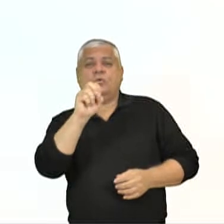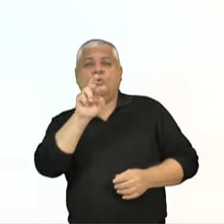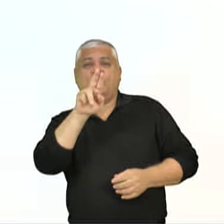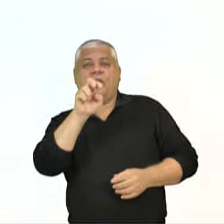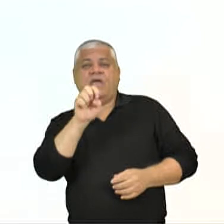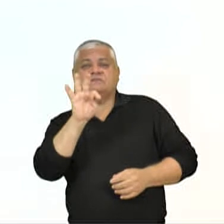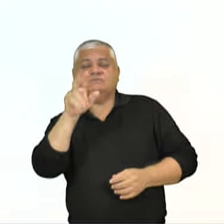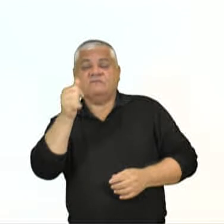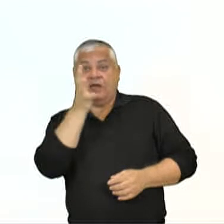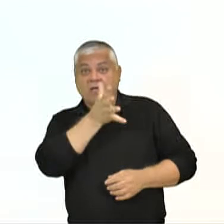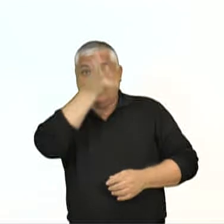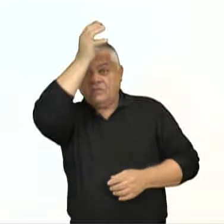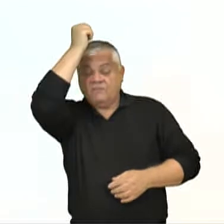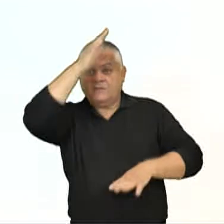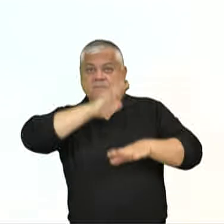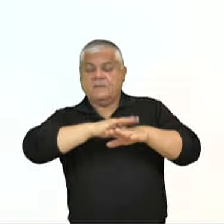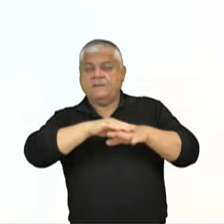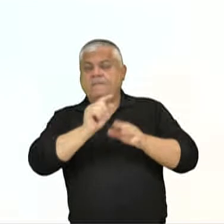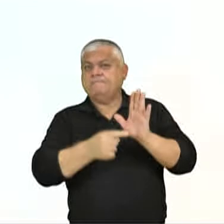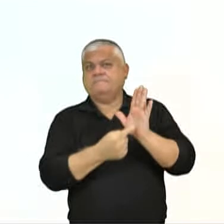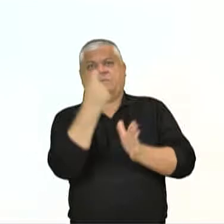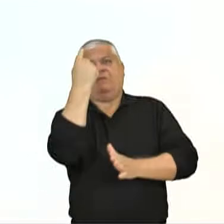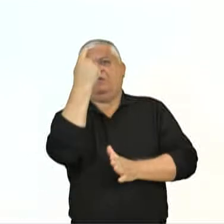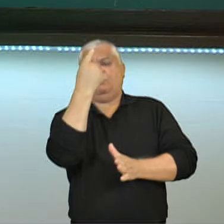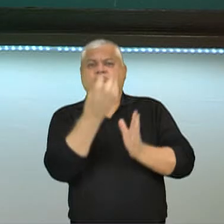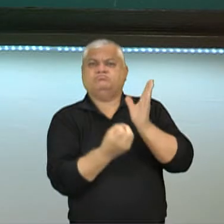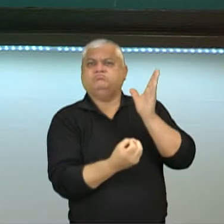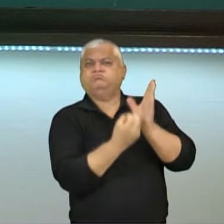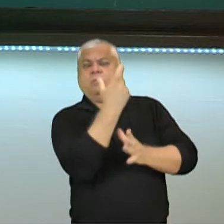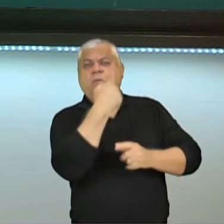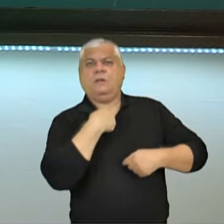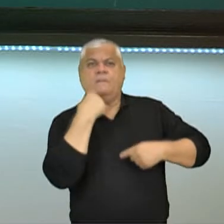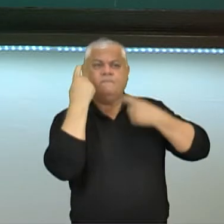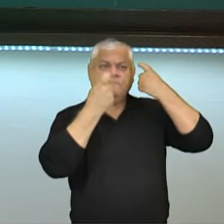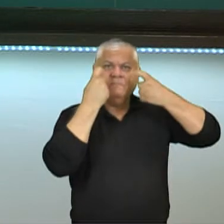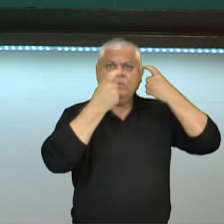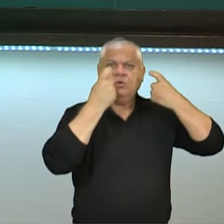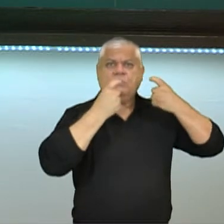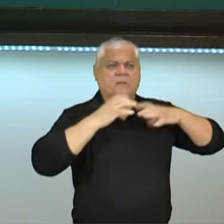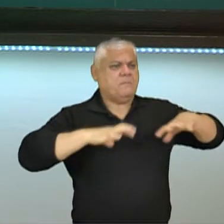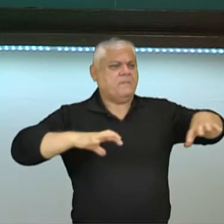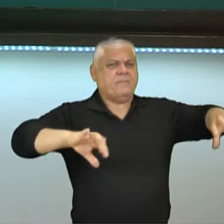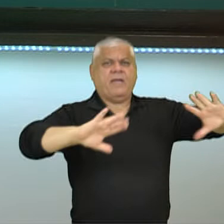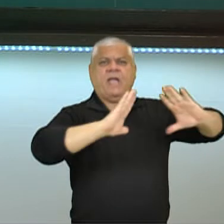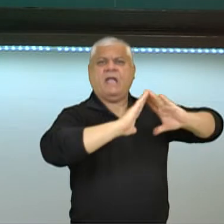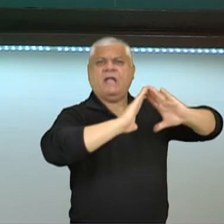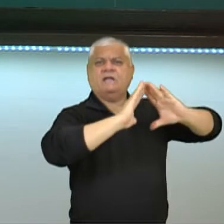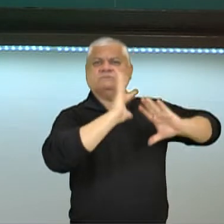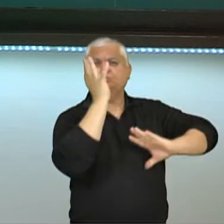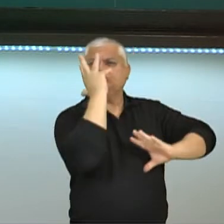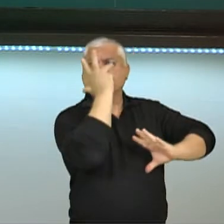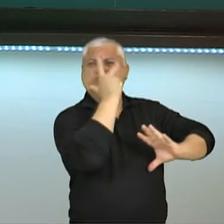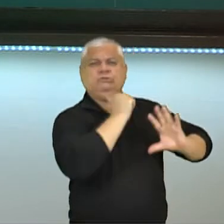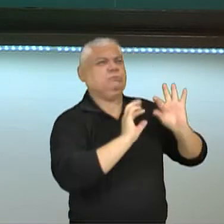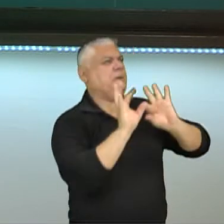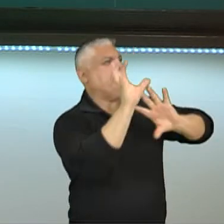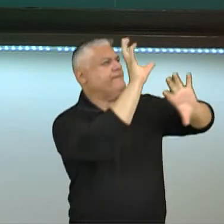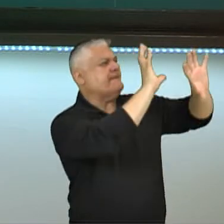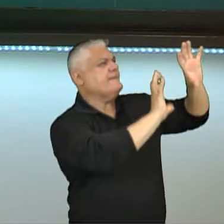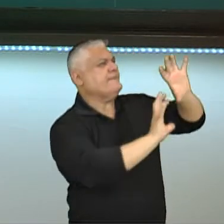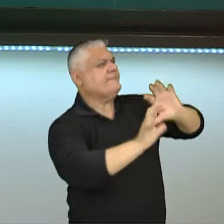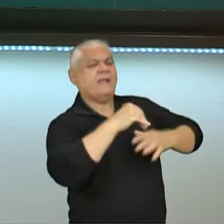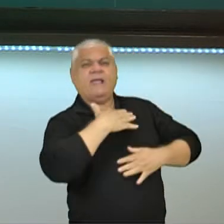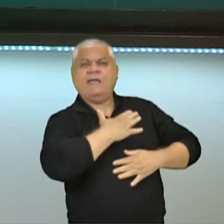romanos foram o pai do design interno. Eles começaram exatamente a a preocupação de deixar as domos, as casas, totalmente decoradas de uma forma que seja